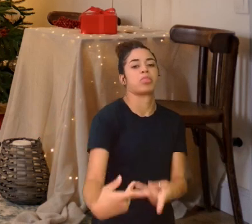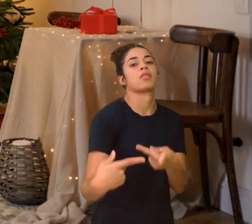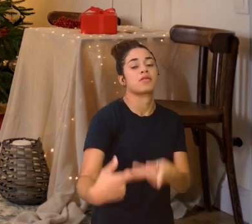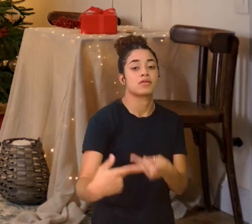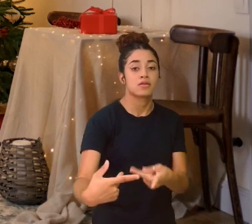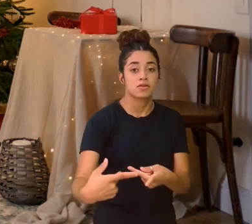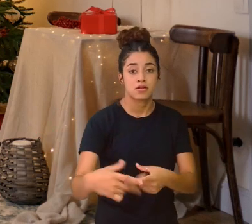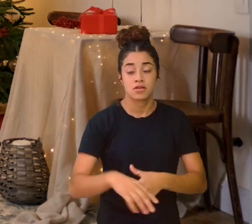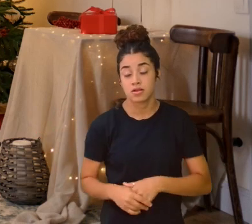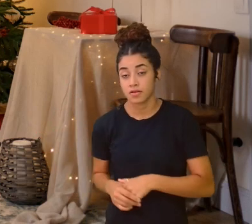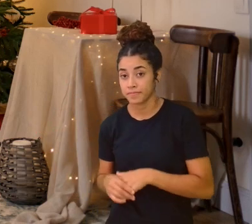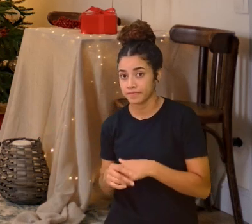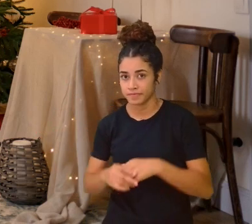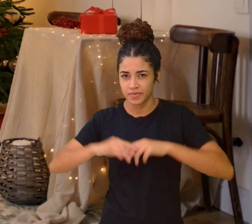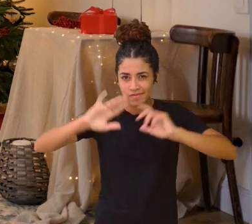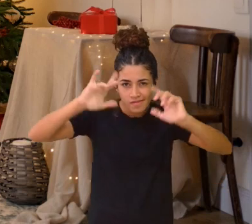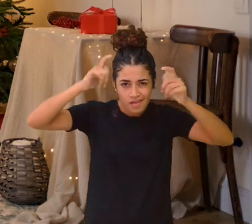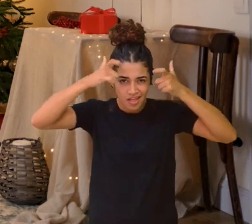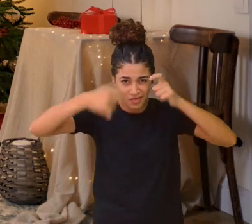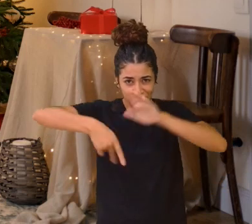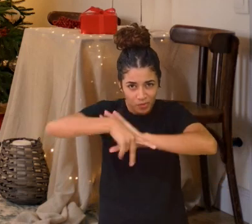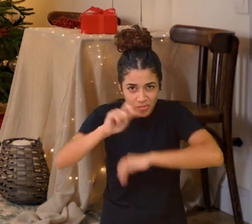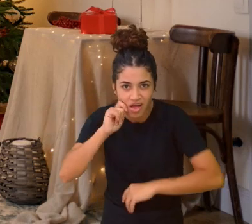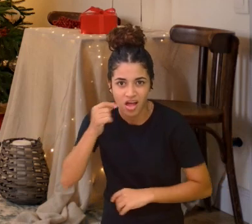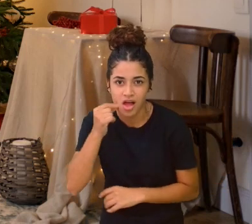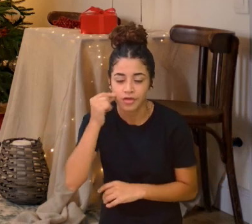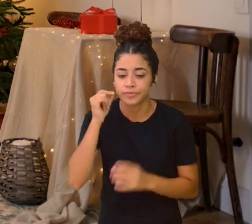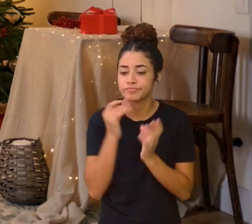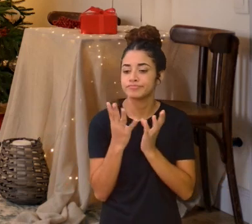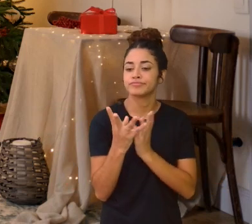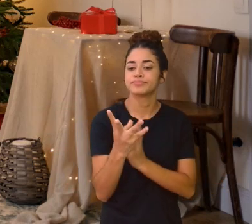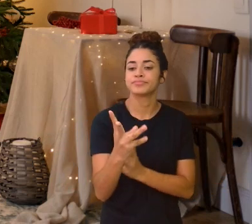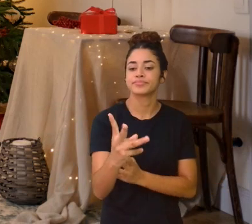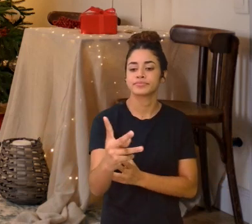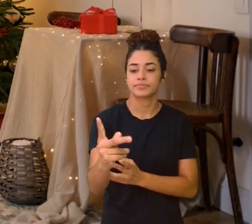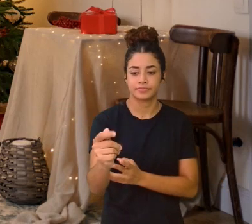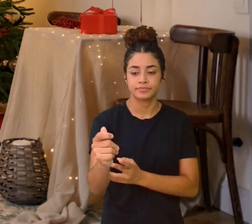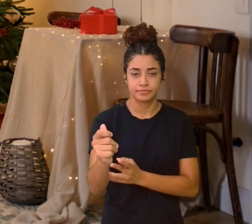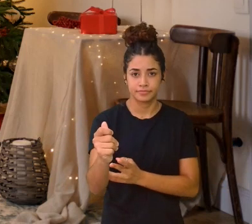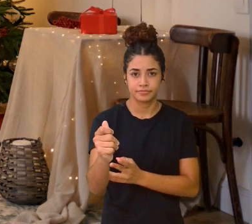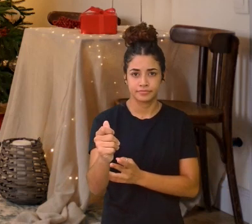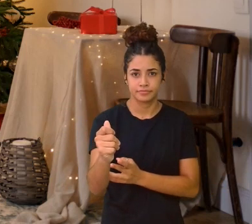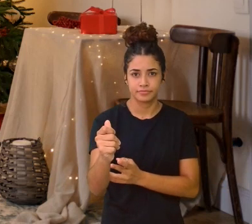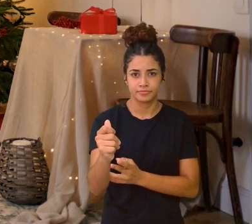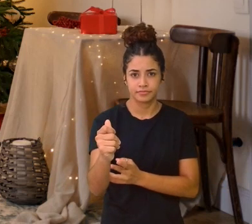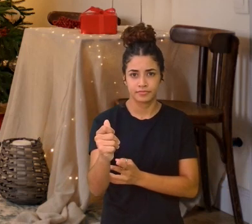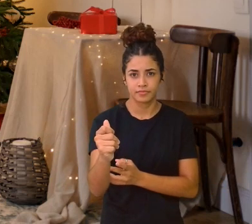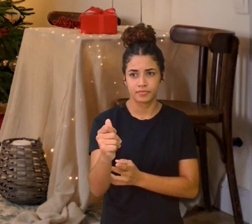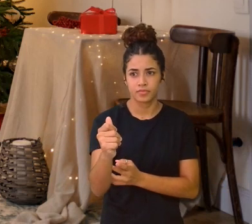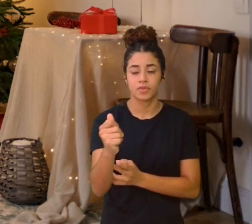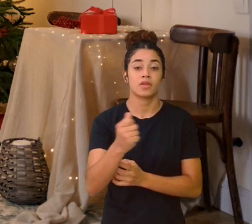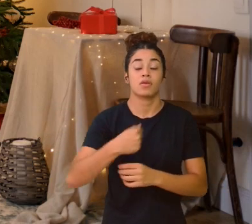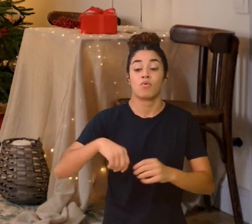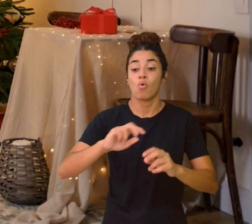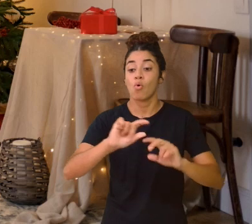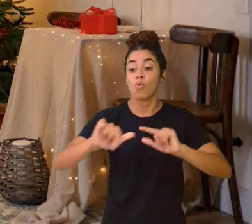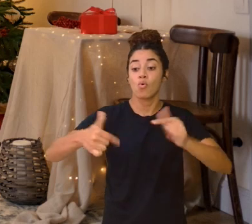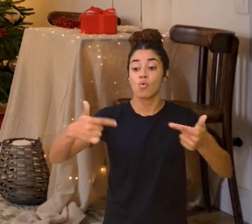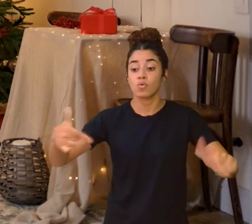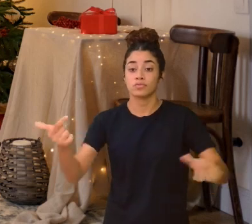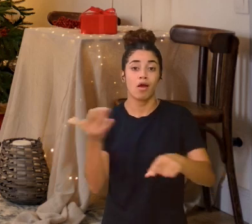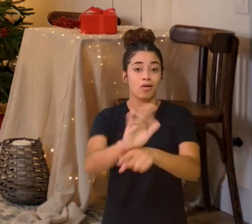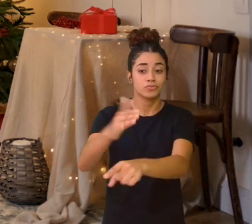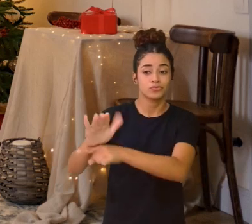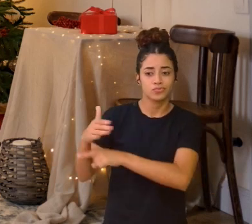E o rei dos ratos se foi Pelo bando socorrido Clara